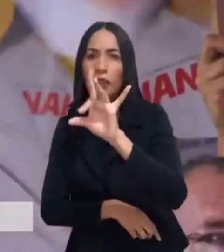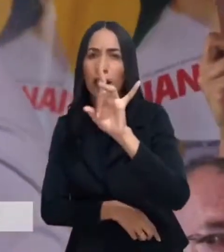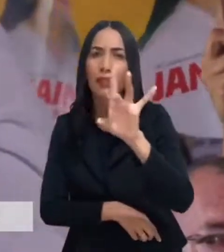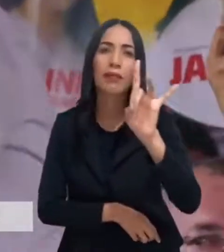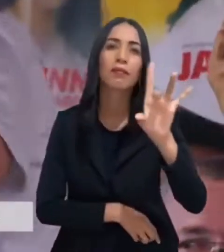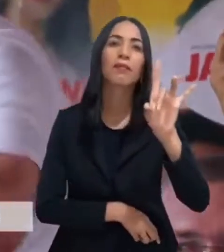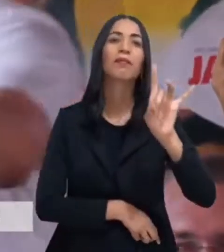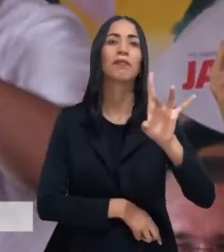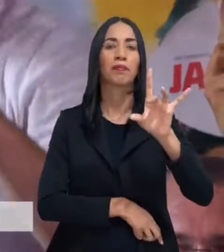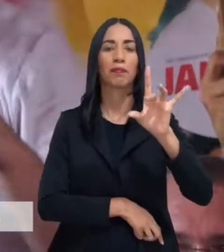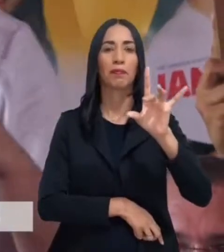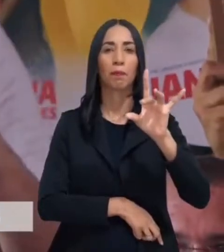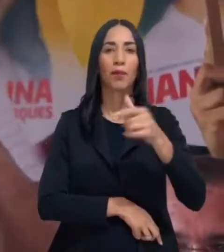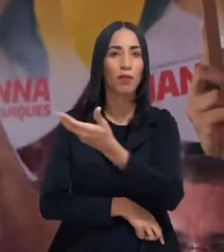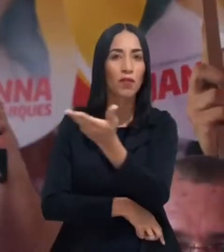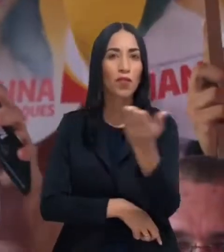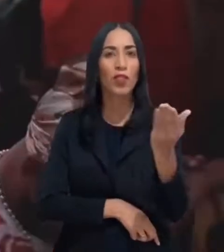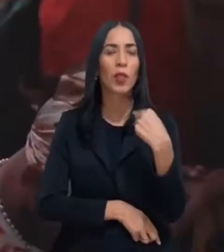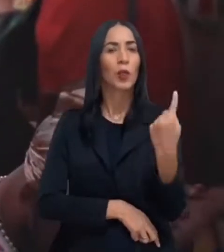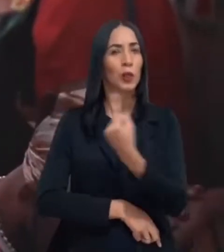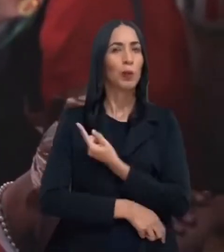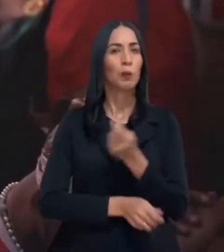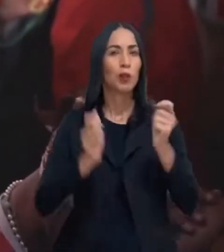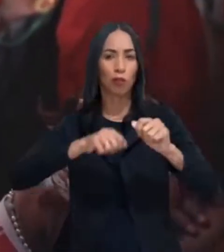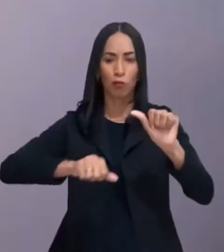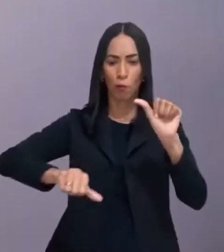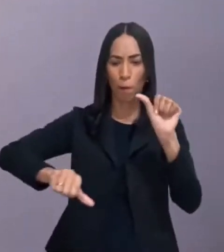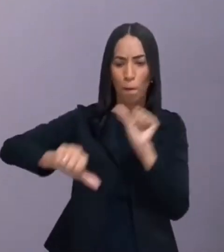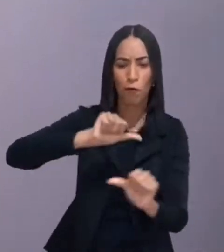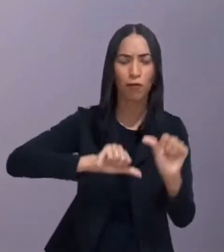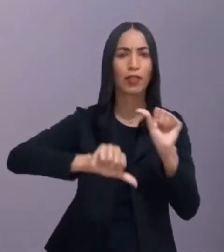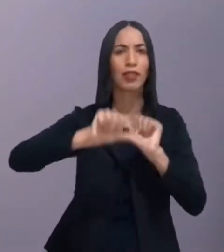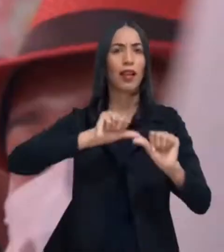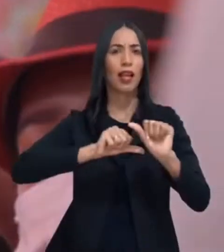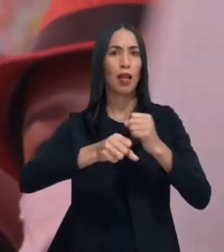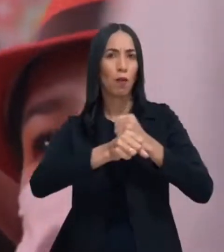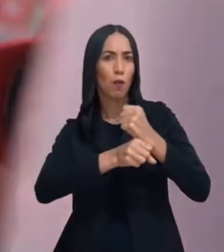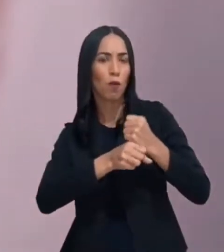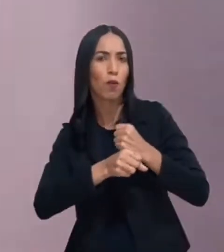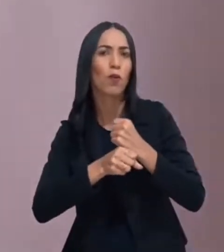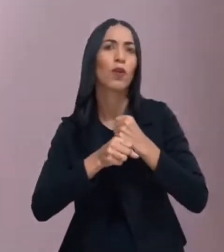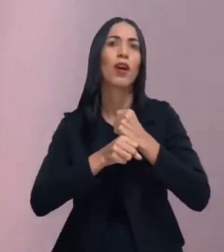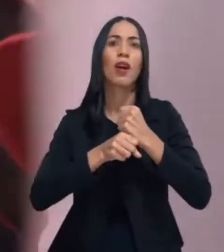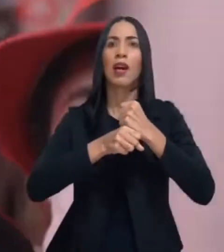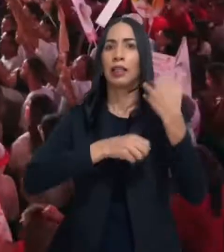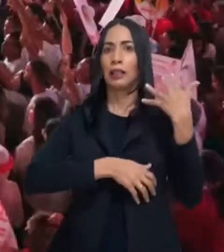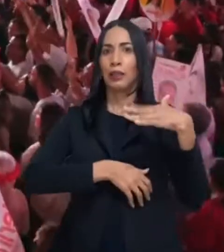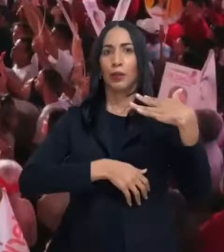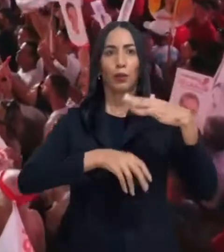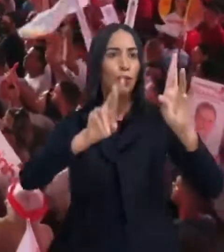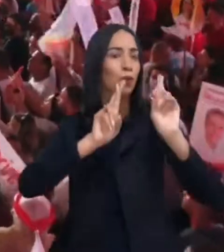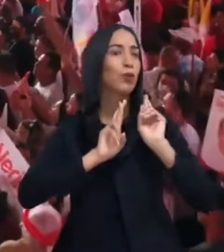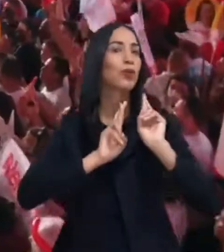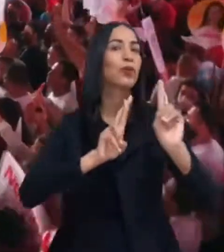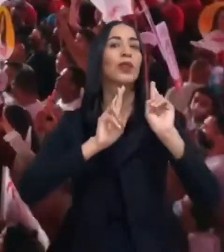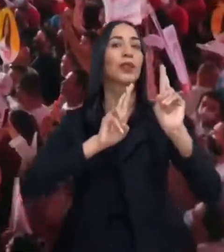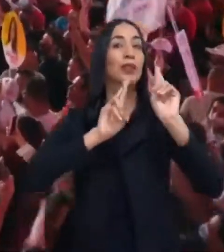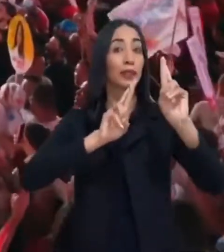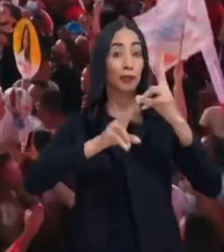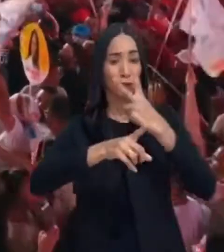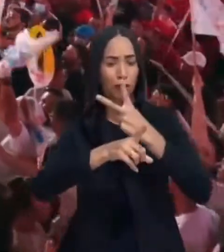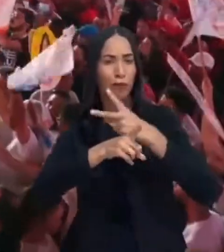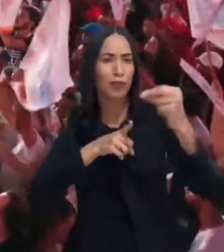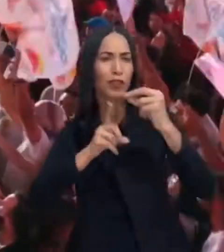cada um de vocês, nós podemos transformar esse ano no ano da esperança